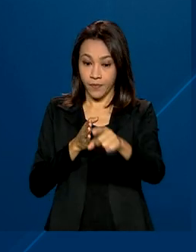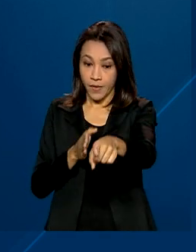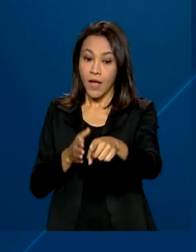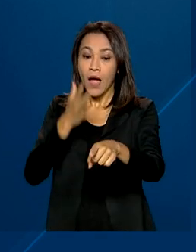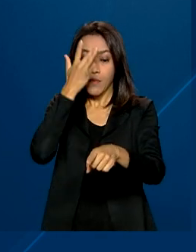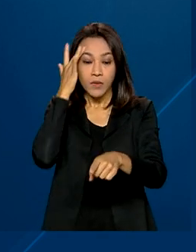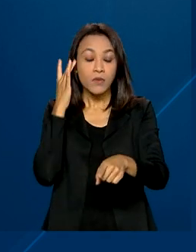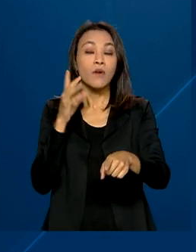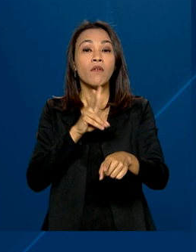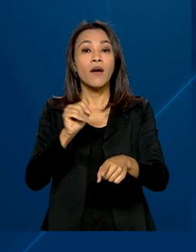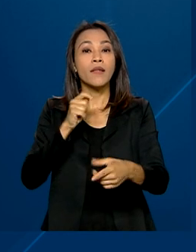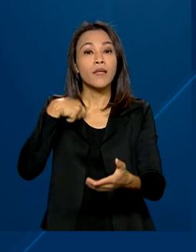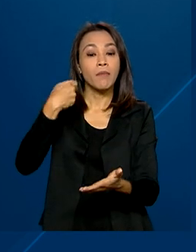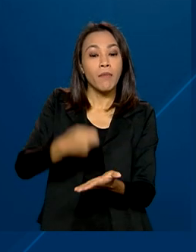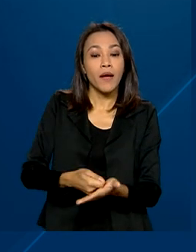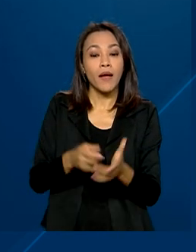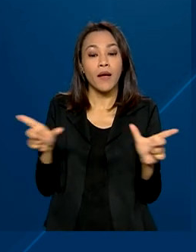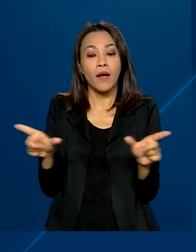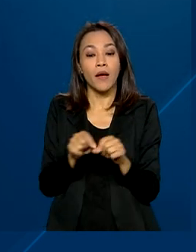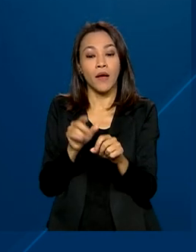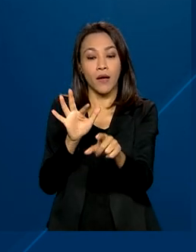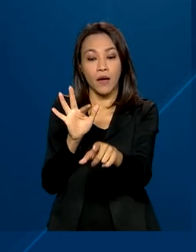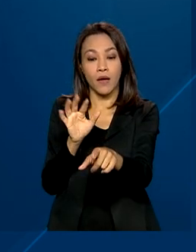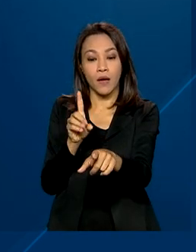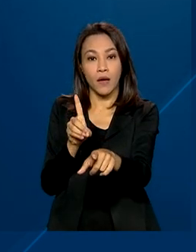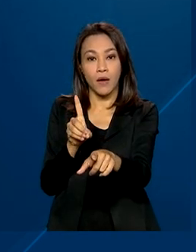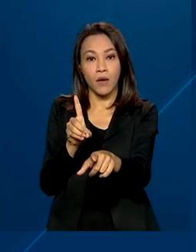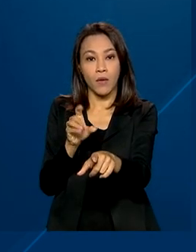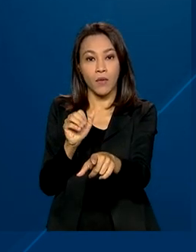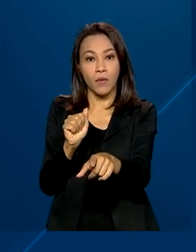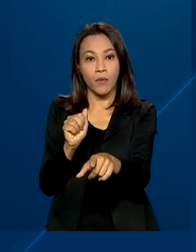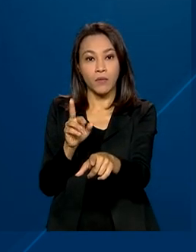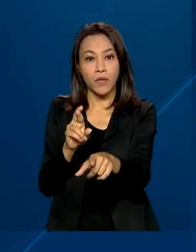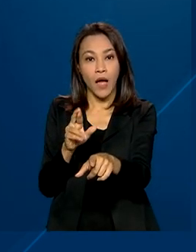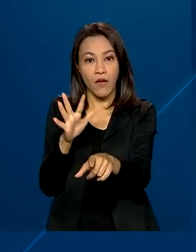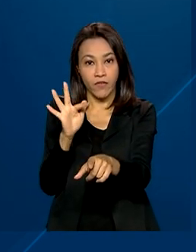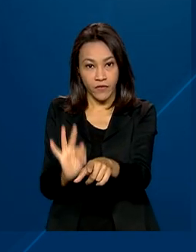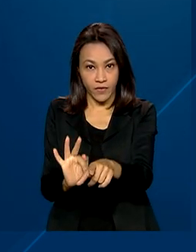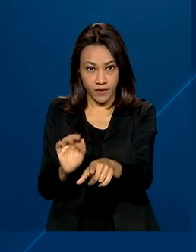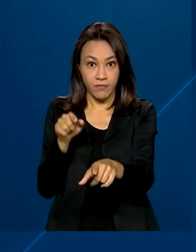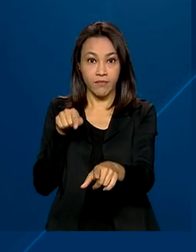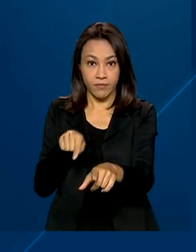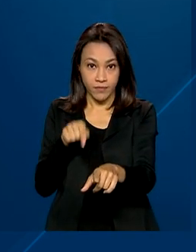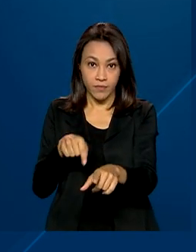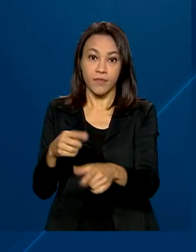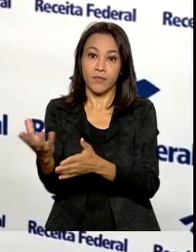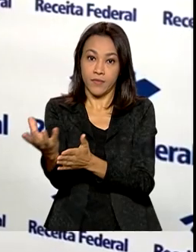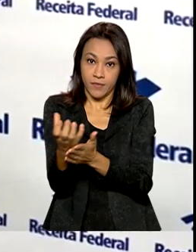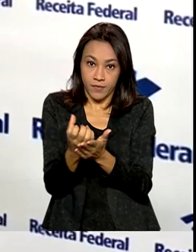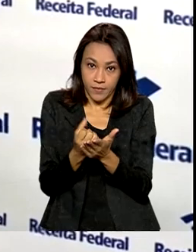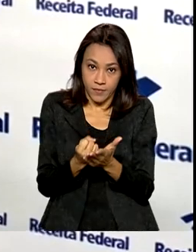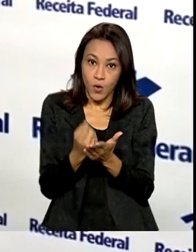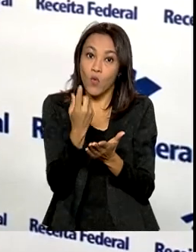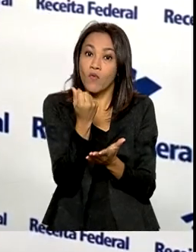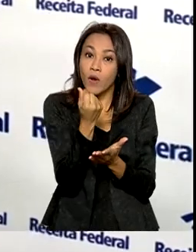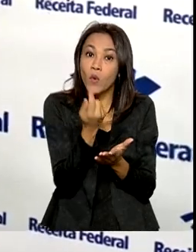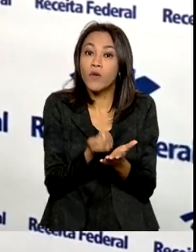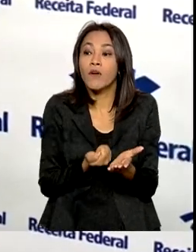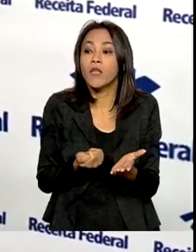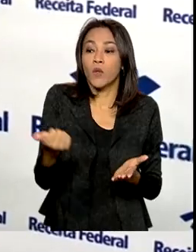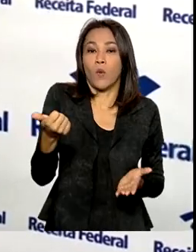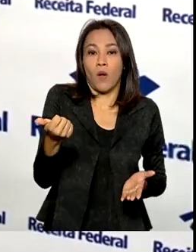contribuinte deverá pagar um DARF, documento de arrecadação de receitas federais, com o valor da doação. Embora